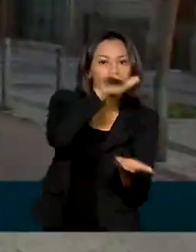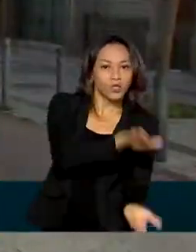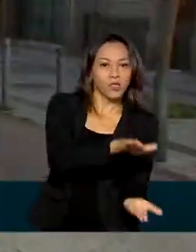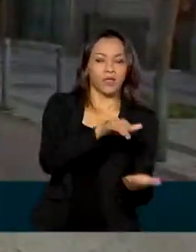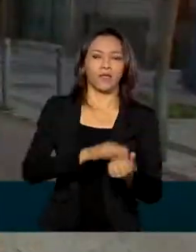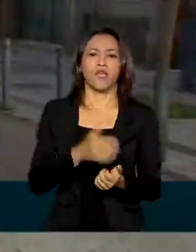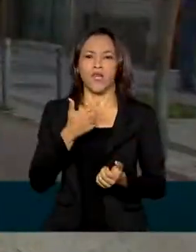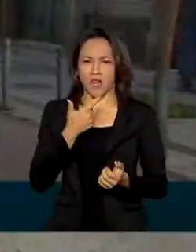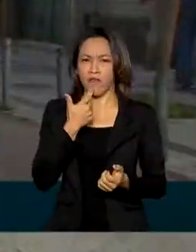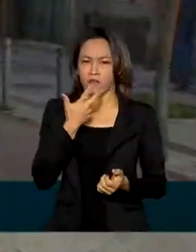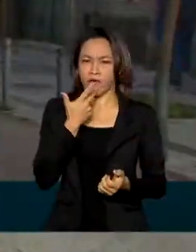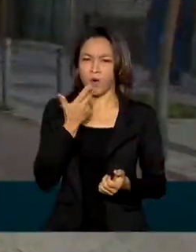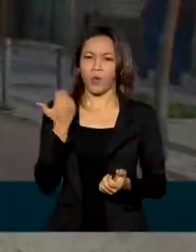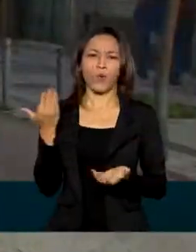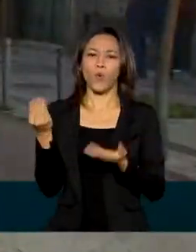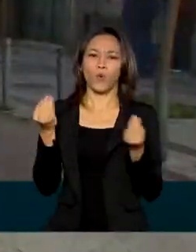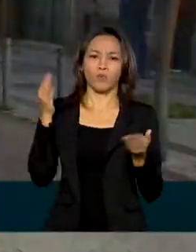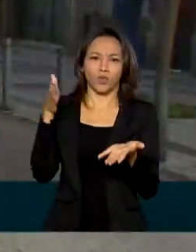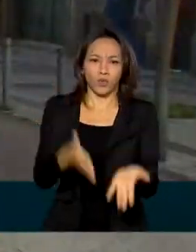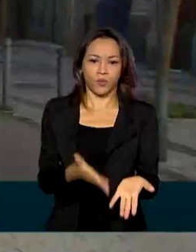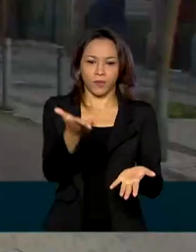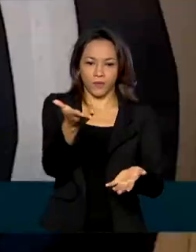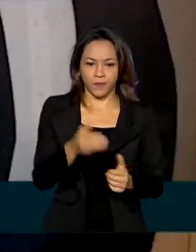recém-chegado lote de vacinas. Vamos ouvir.